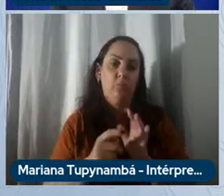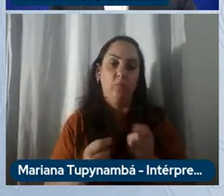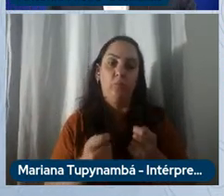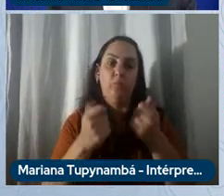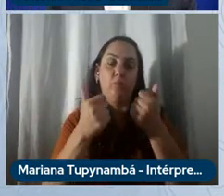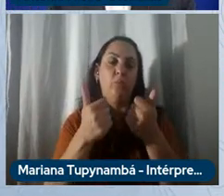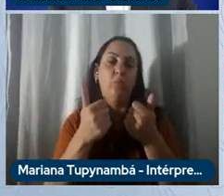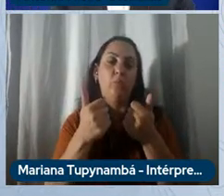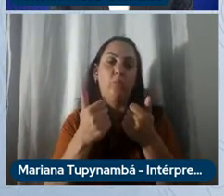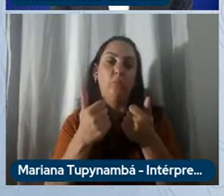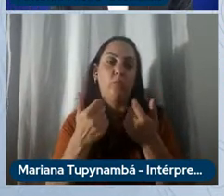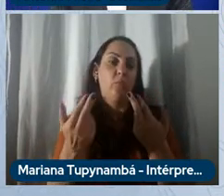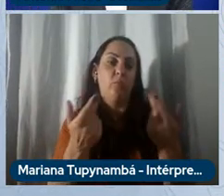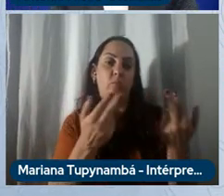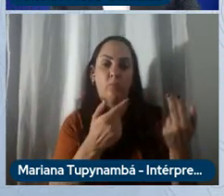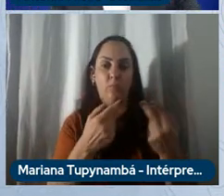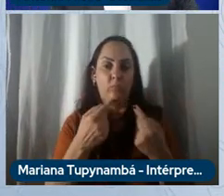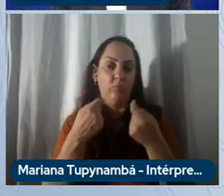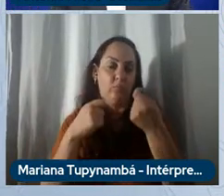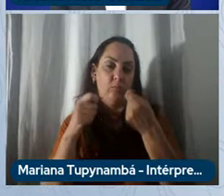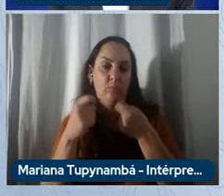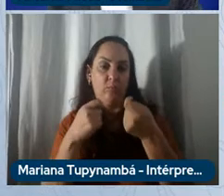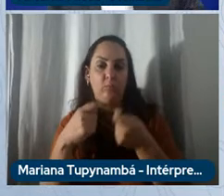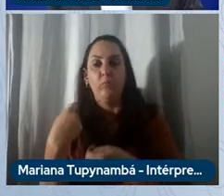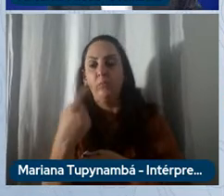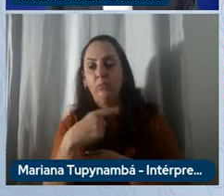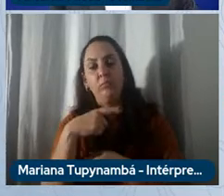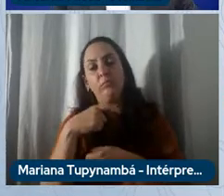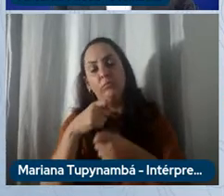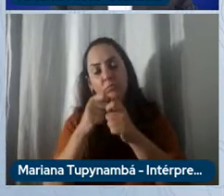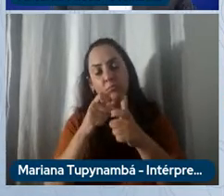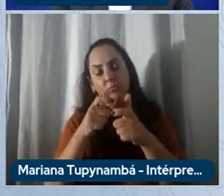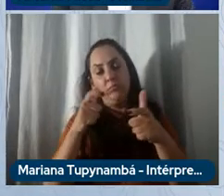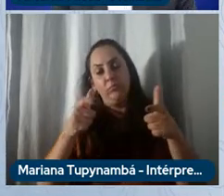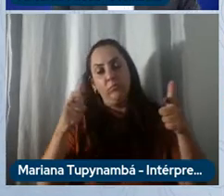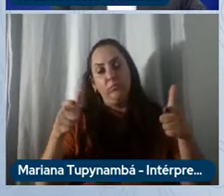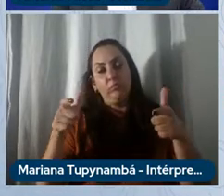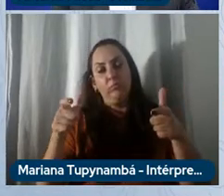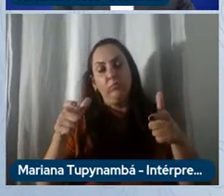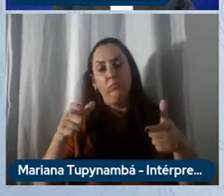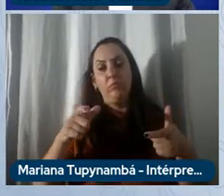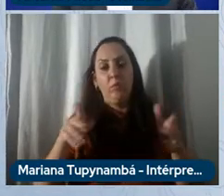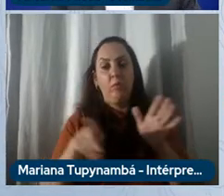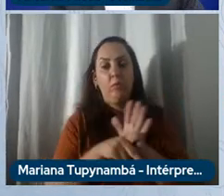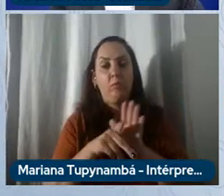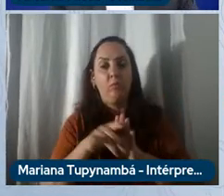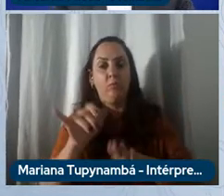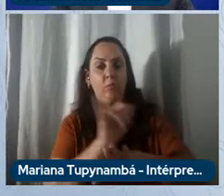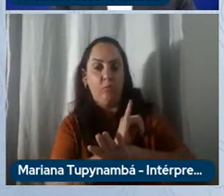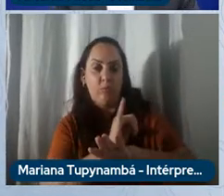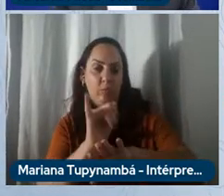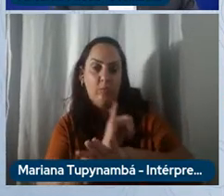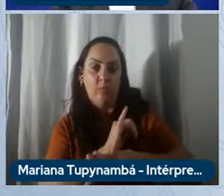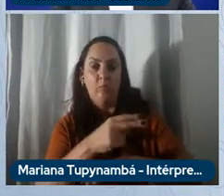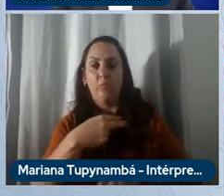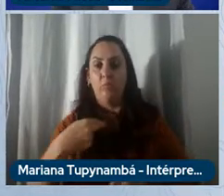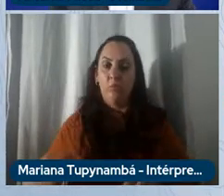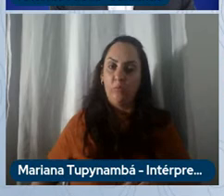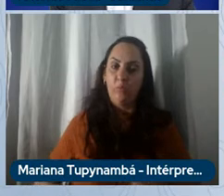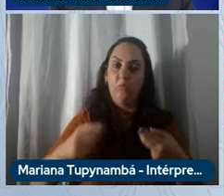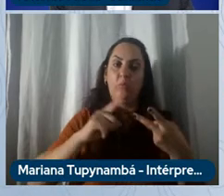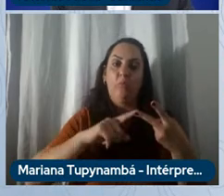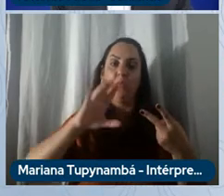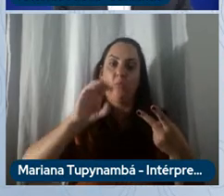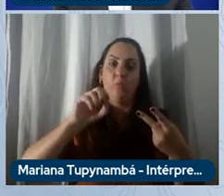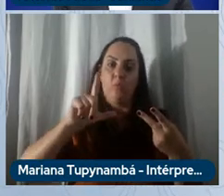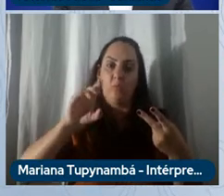de cada três 30% mas temos muito a crescer em outros mercados estratégicos como Chile por exemplo como Colômbia como Peril e